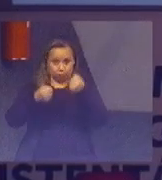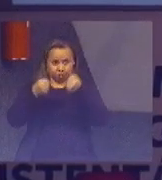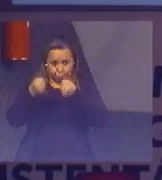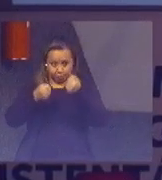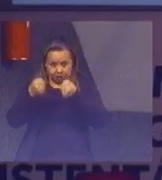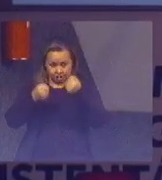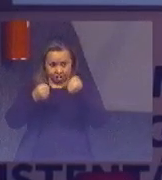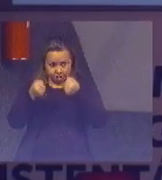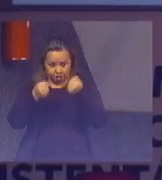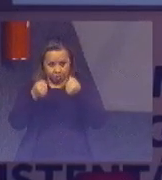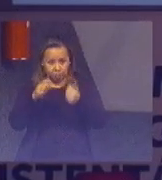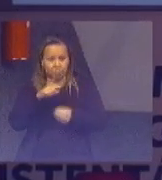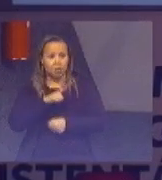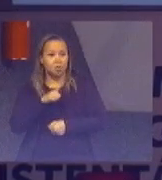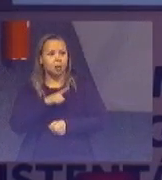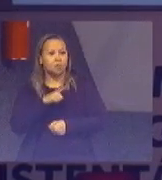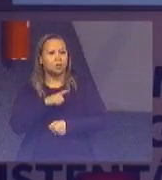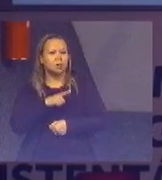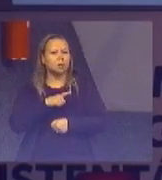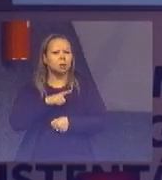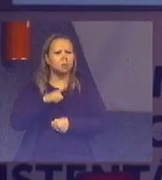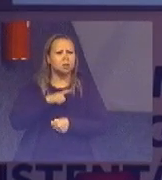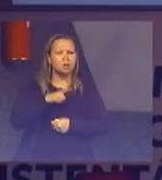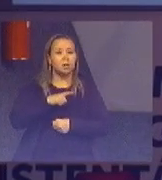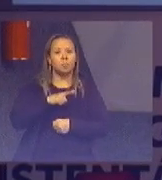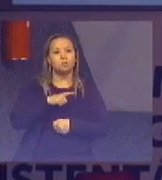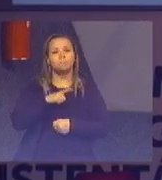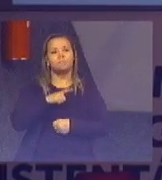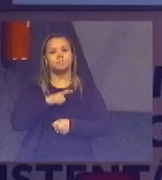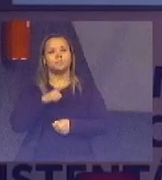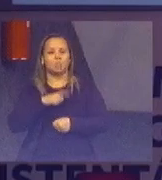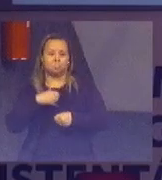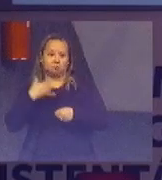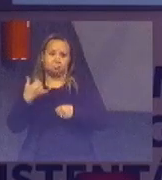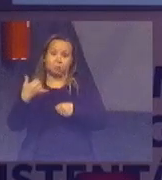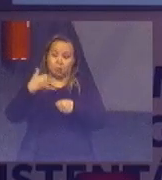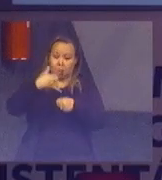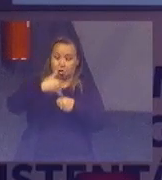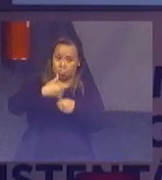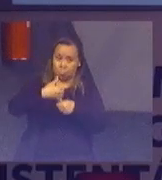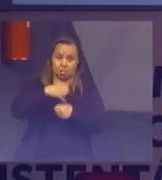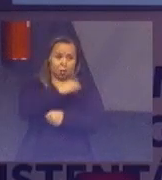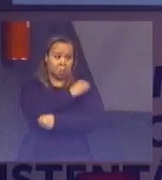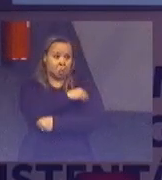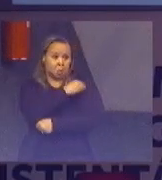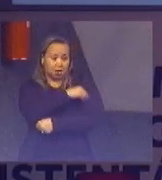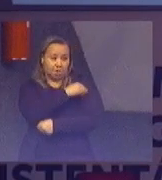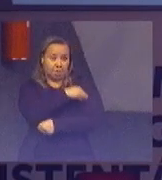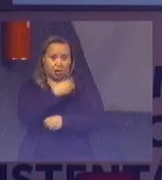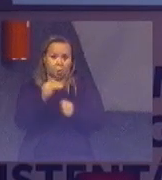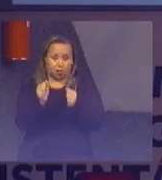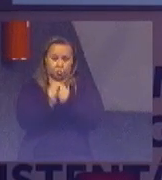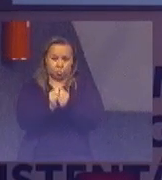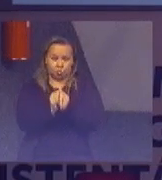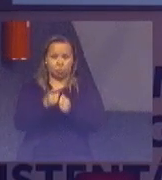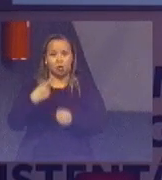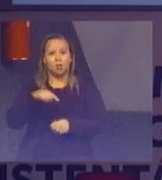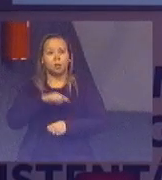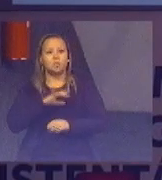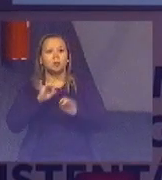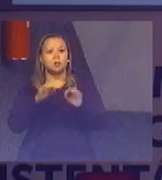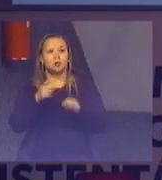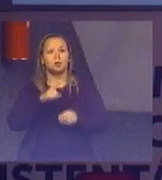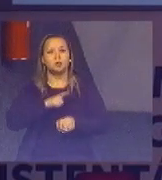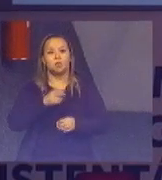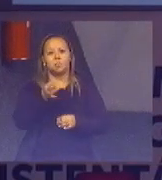a gente, na maioria dos veículos são movidos, são flexos, movidos a gasolina e álcool, a gente só tem dois tribunais